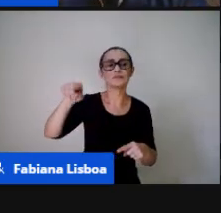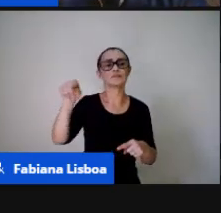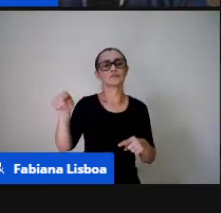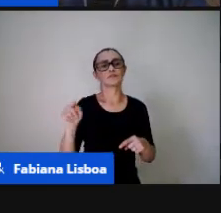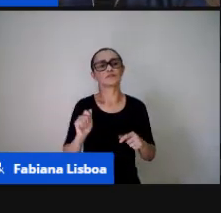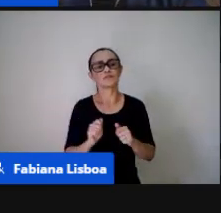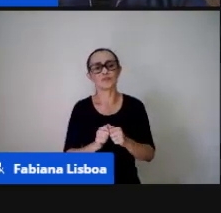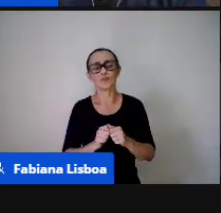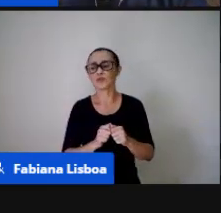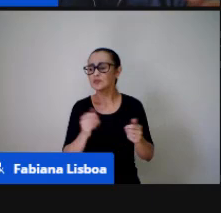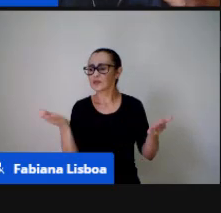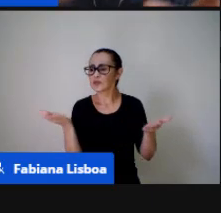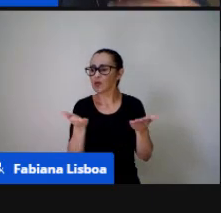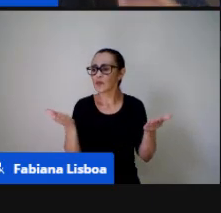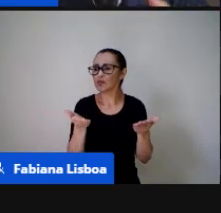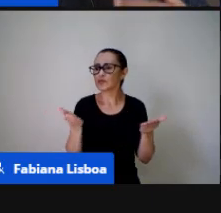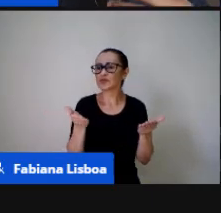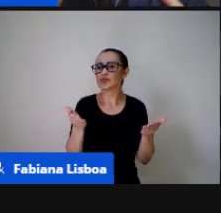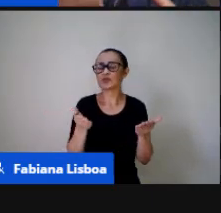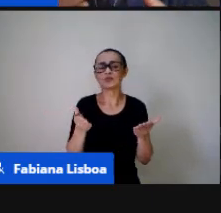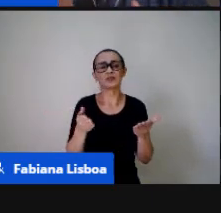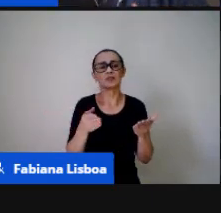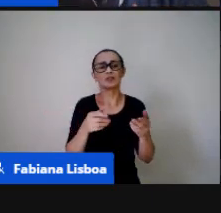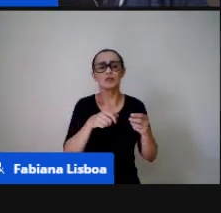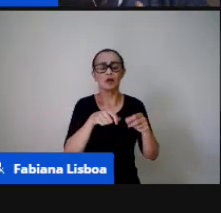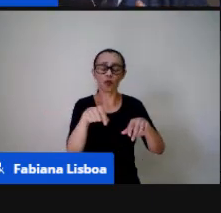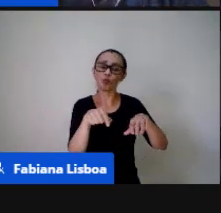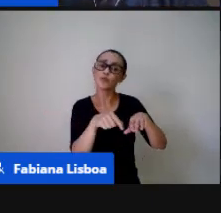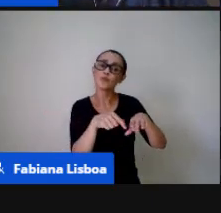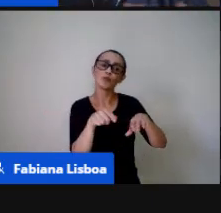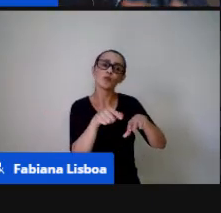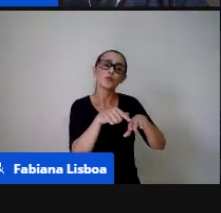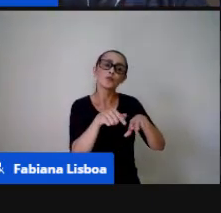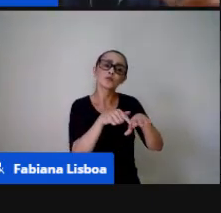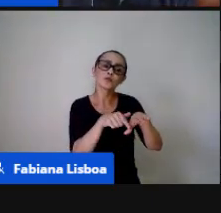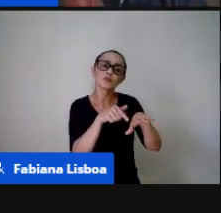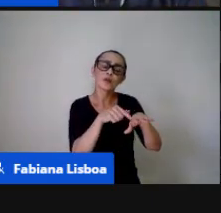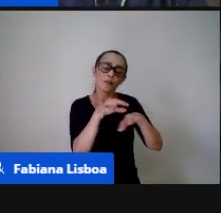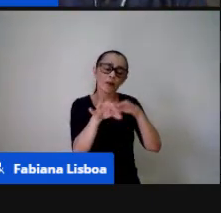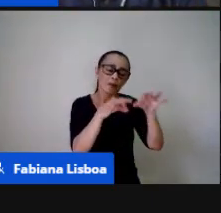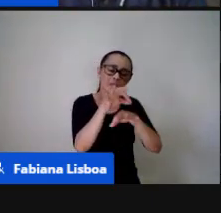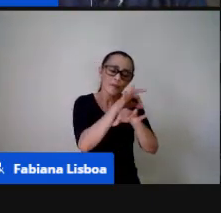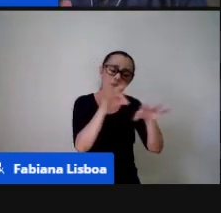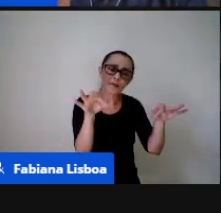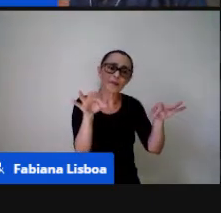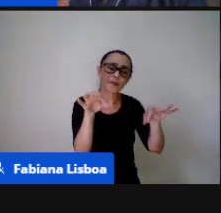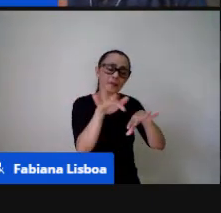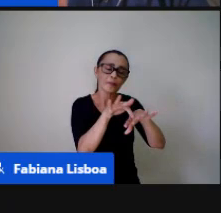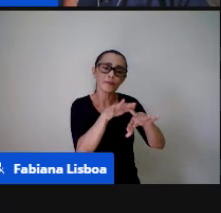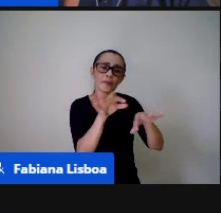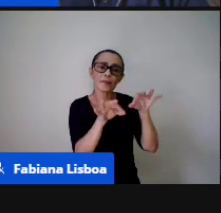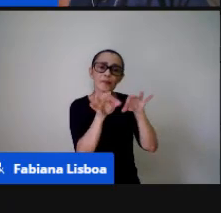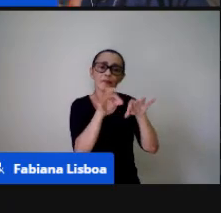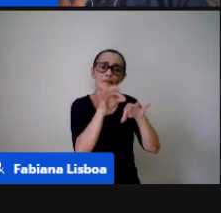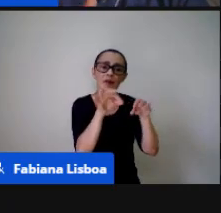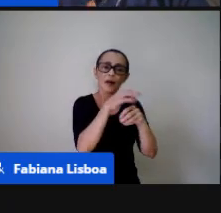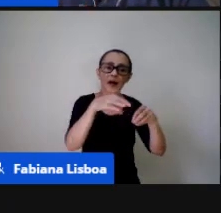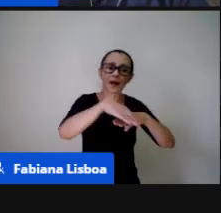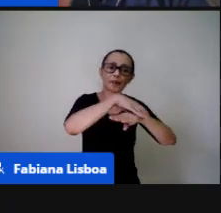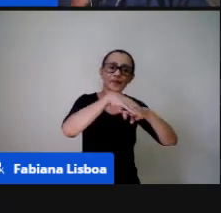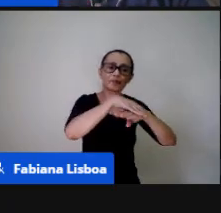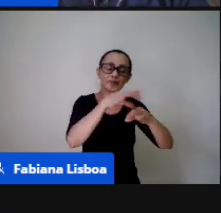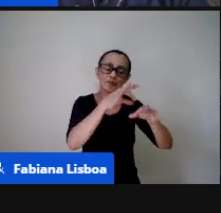tênis por exemplo né? diversas situações de contagem que a gente pode utilizar dessa nossa